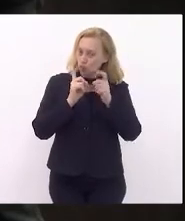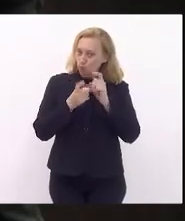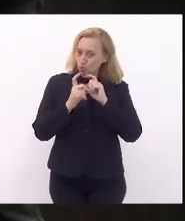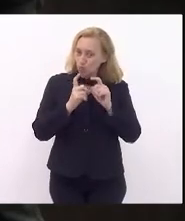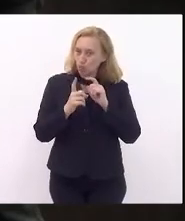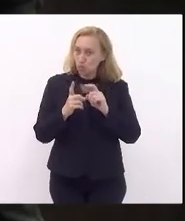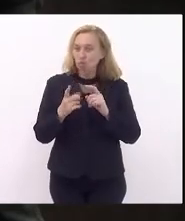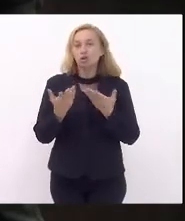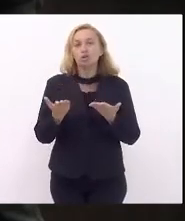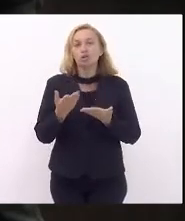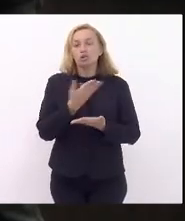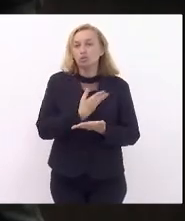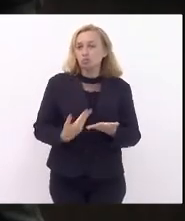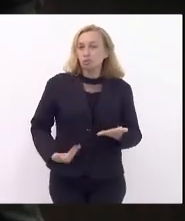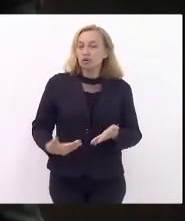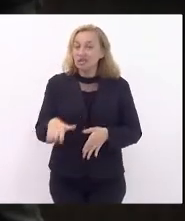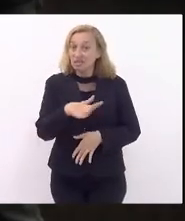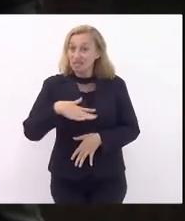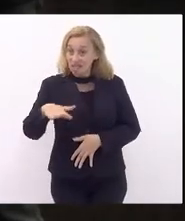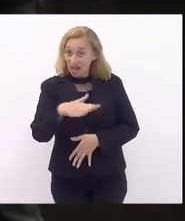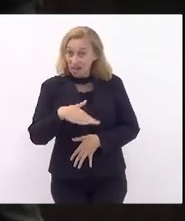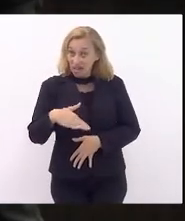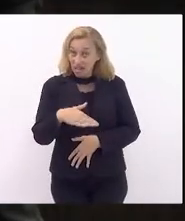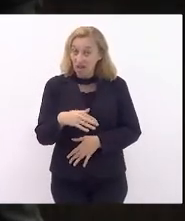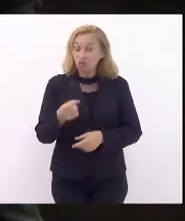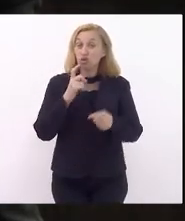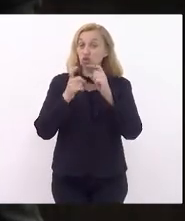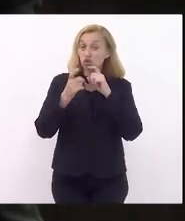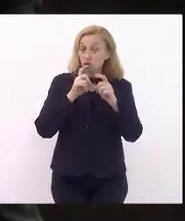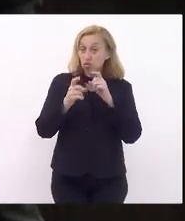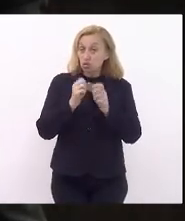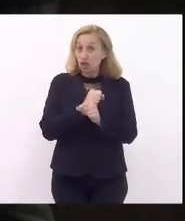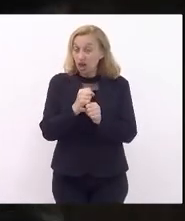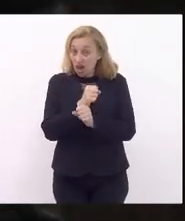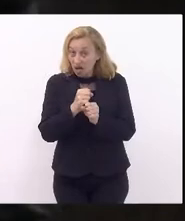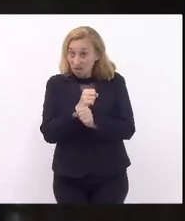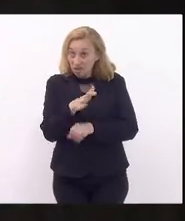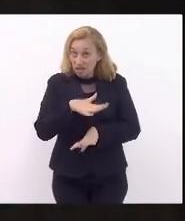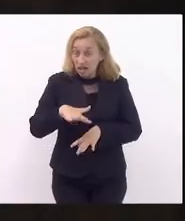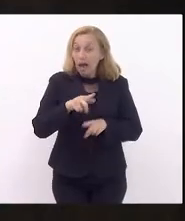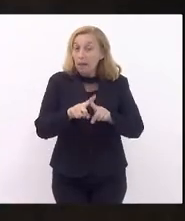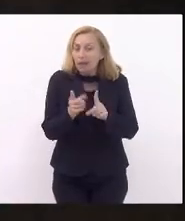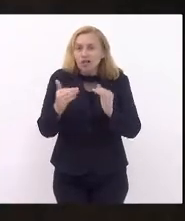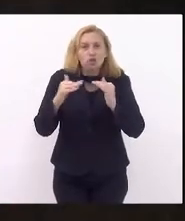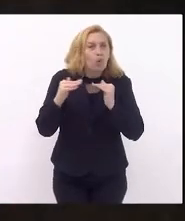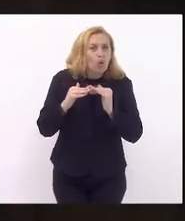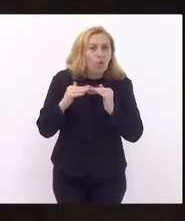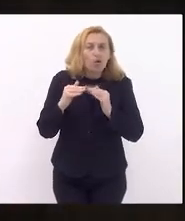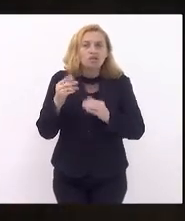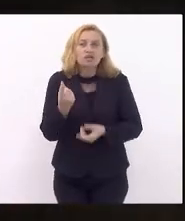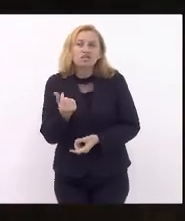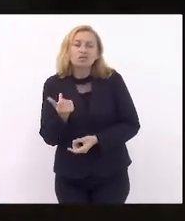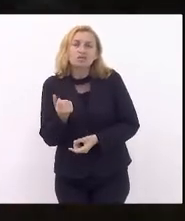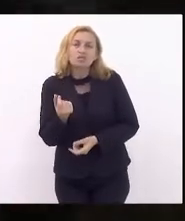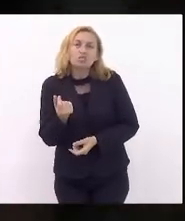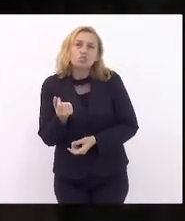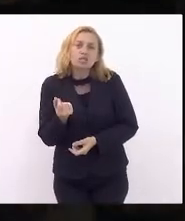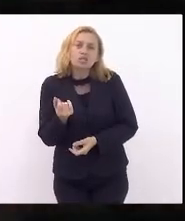públicas nesse setor, de fato, ele é alguém que discute o setor há muito tempo, mas ele concorda com essa política de presos,